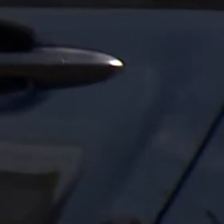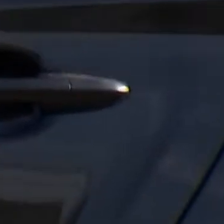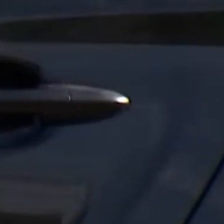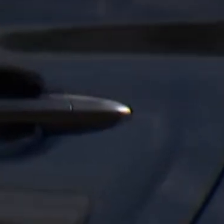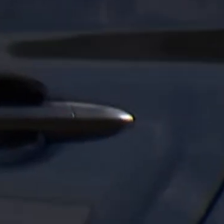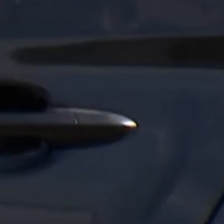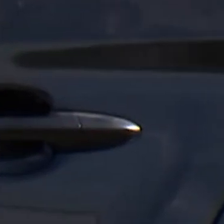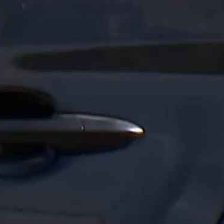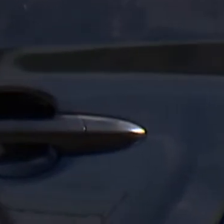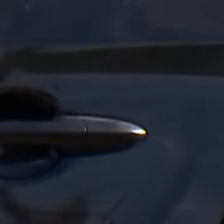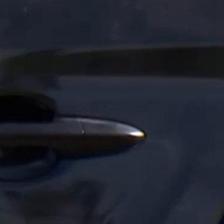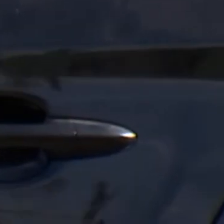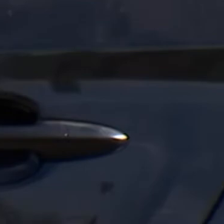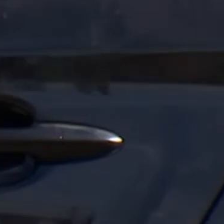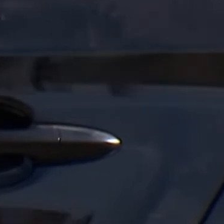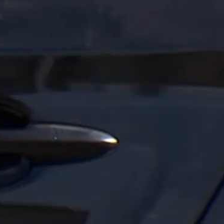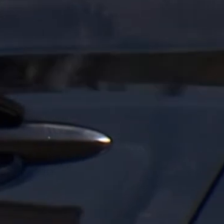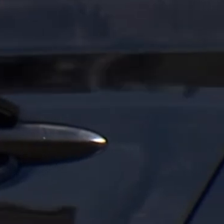Legenda Legenda Adriana